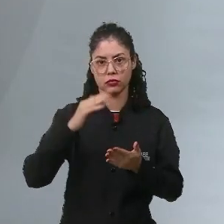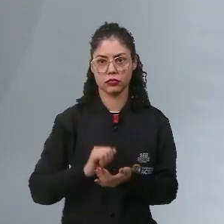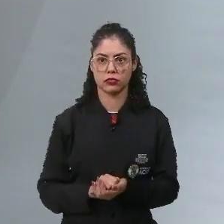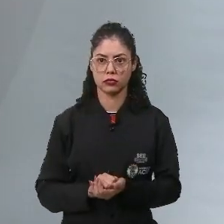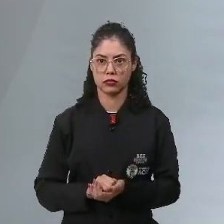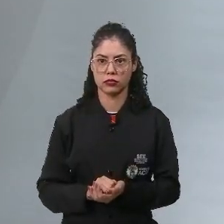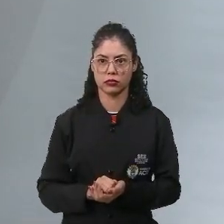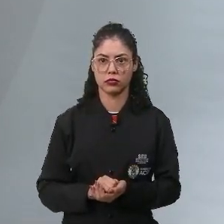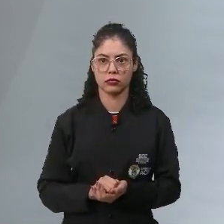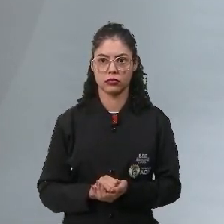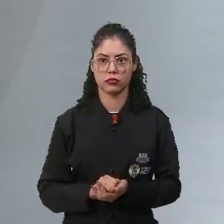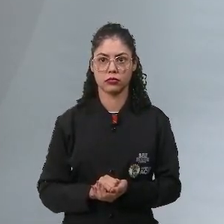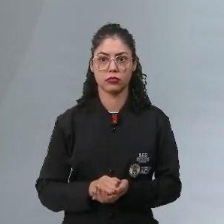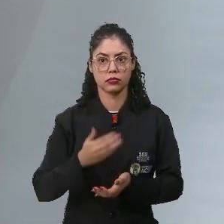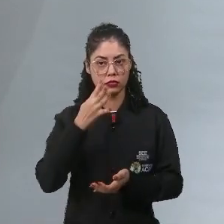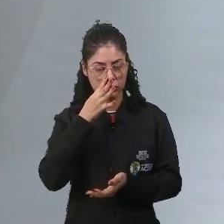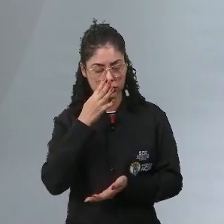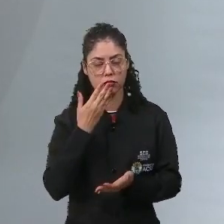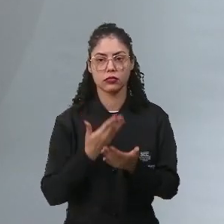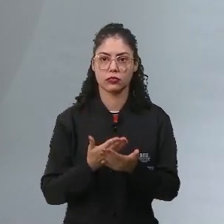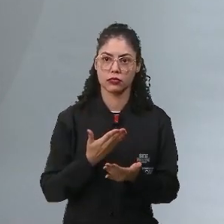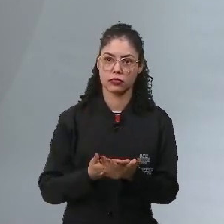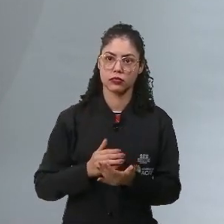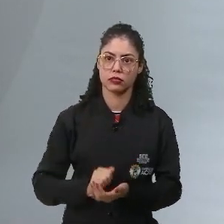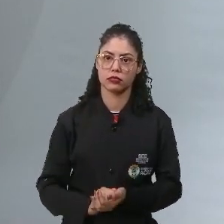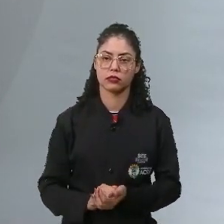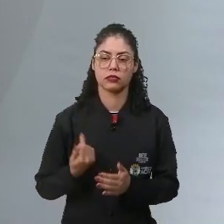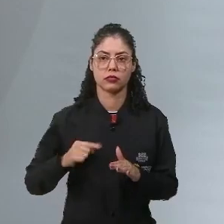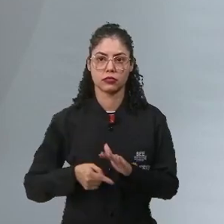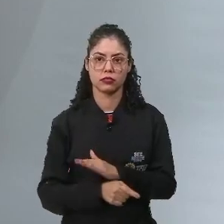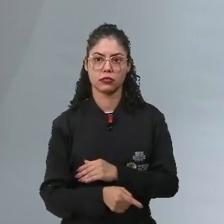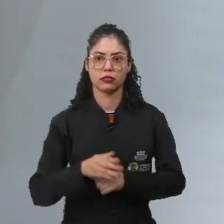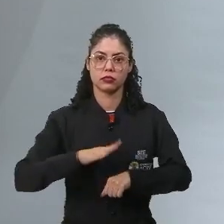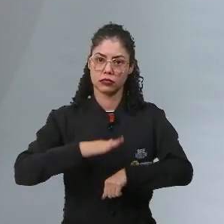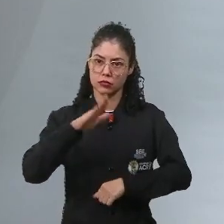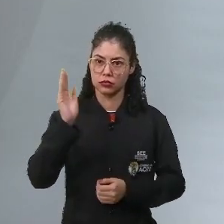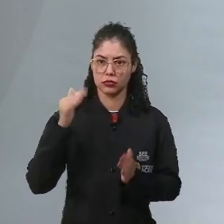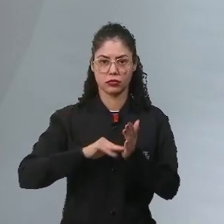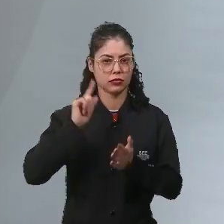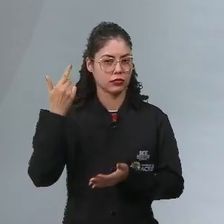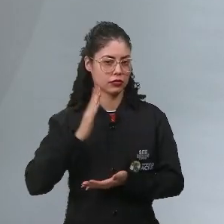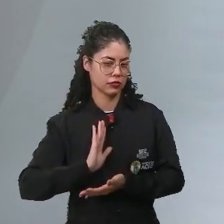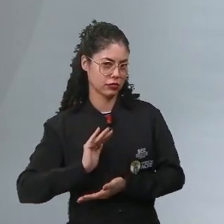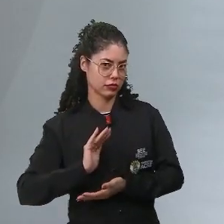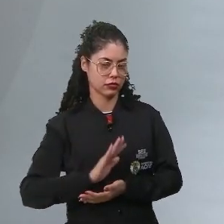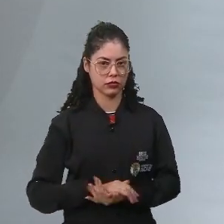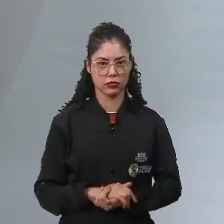assistirem a aula, se aprofundem mais no conhecimento e até a próxima.